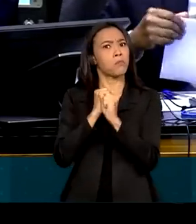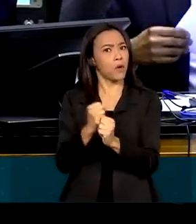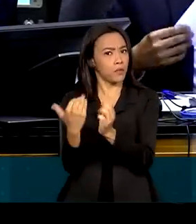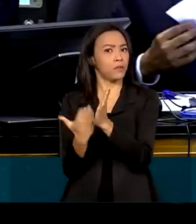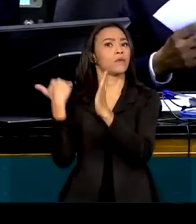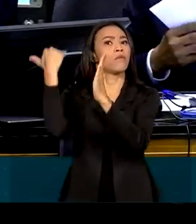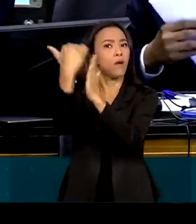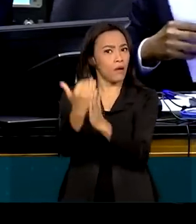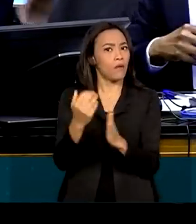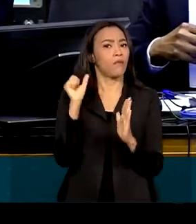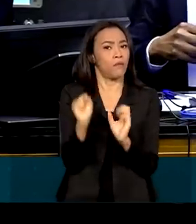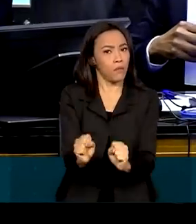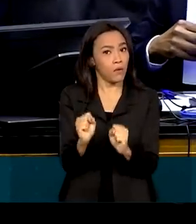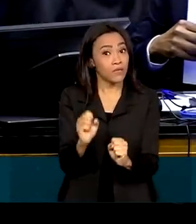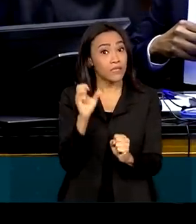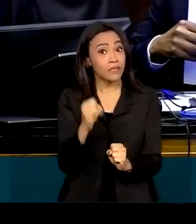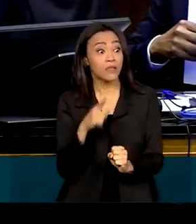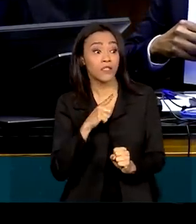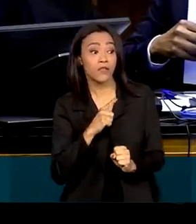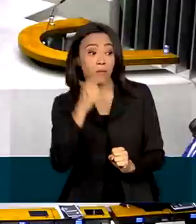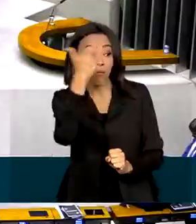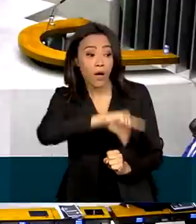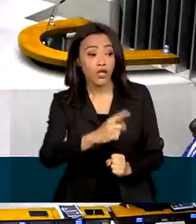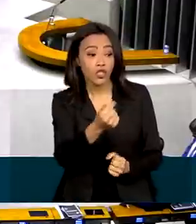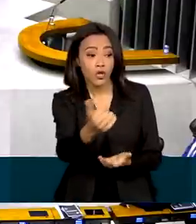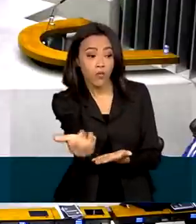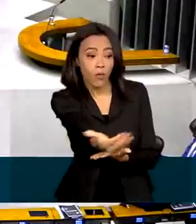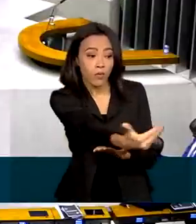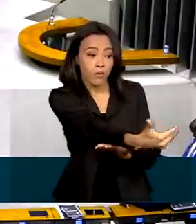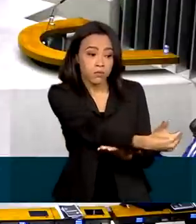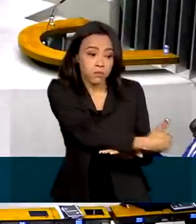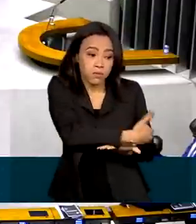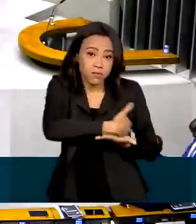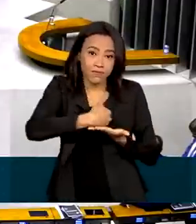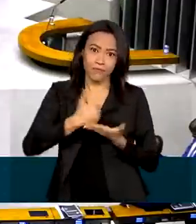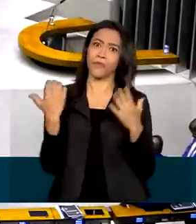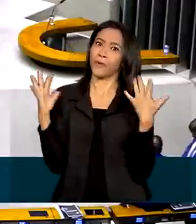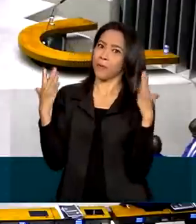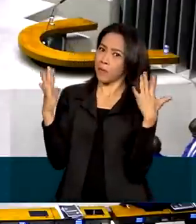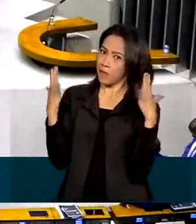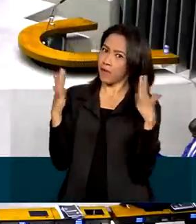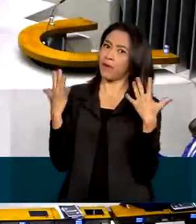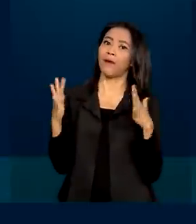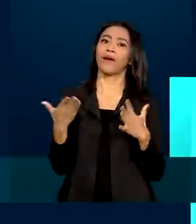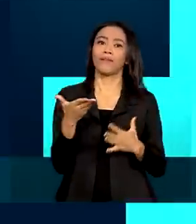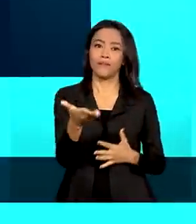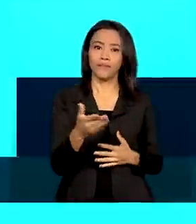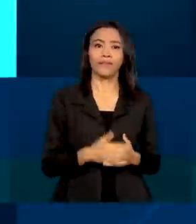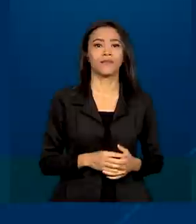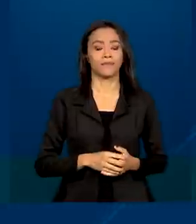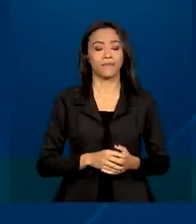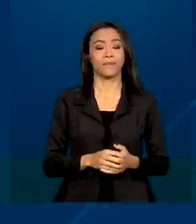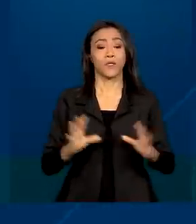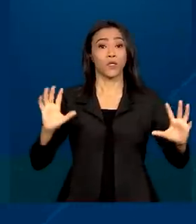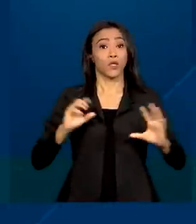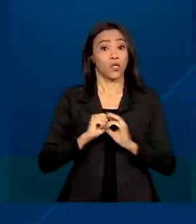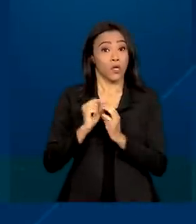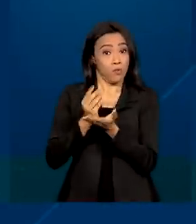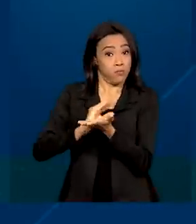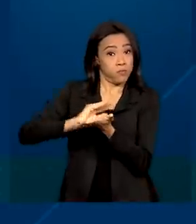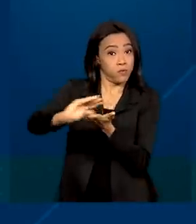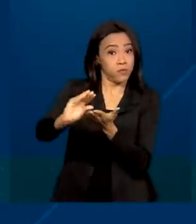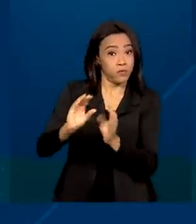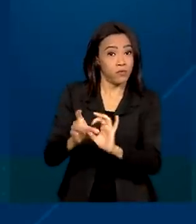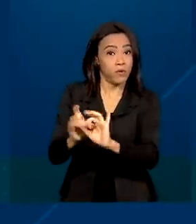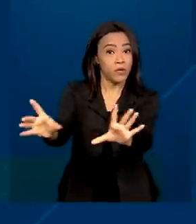caso se confirmem outras receitas. O resultado foi comemorado pela transição. Do total liberado, cerca